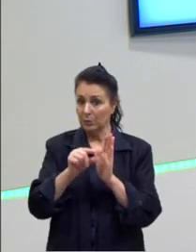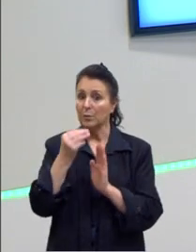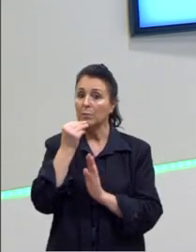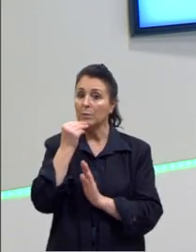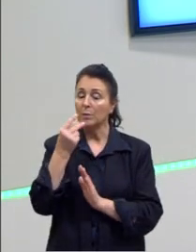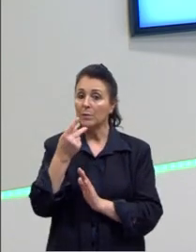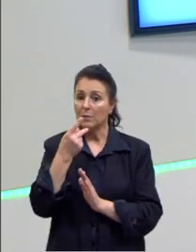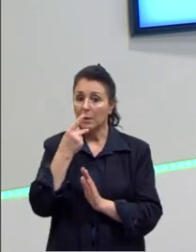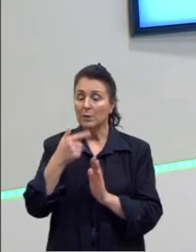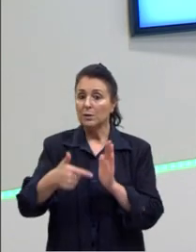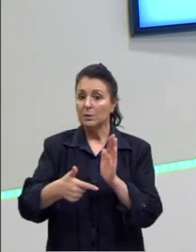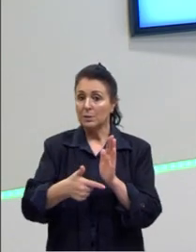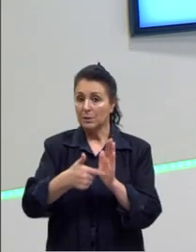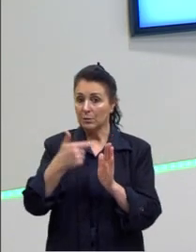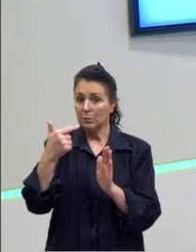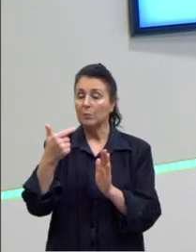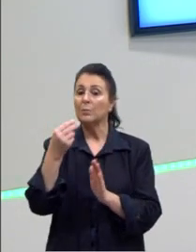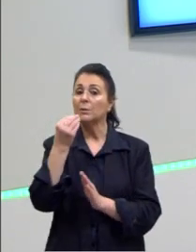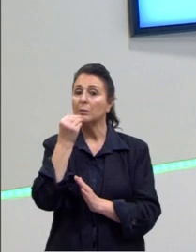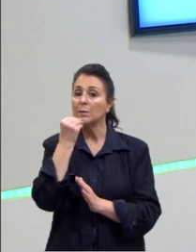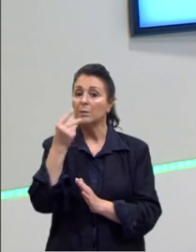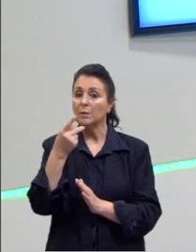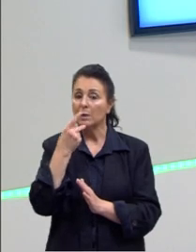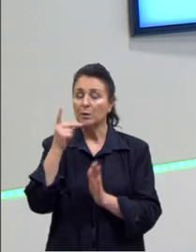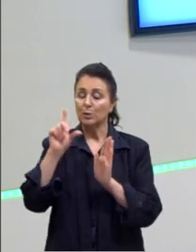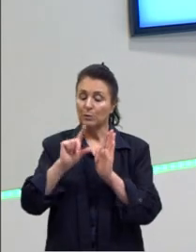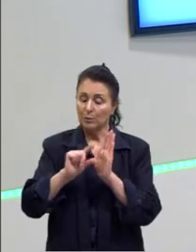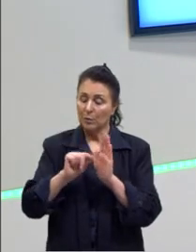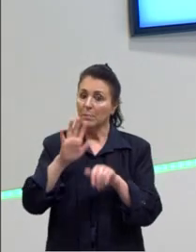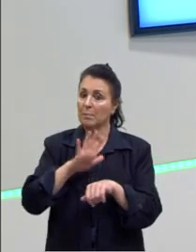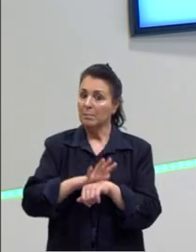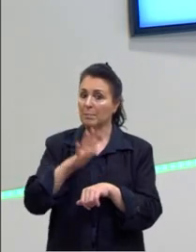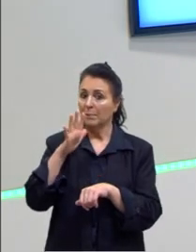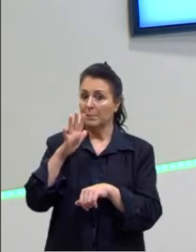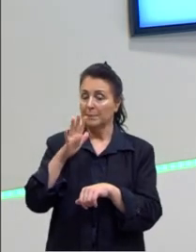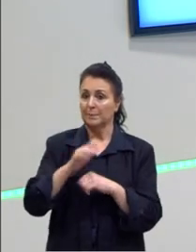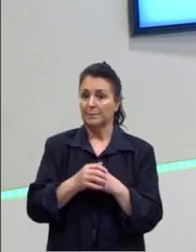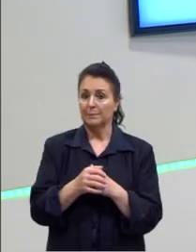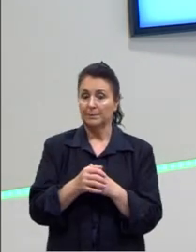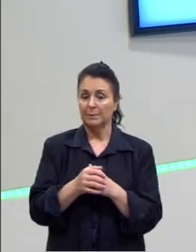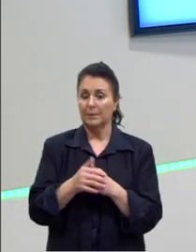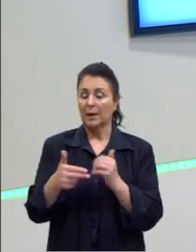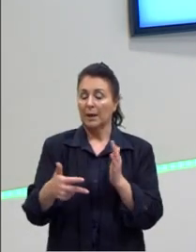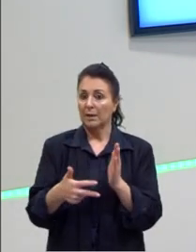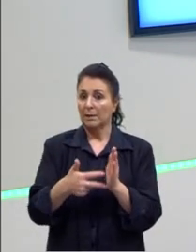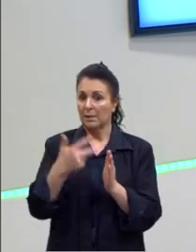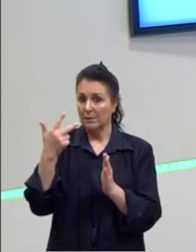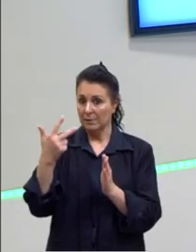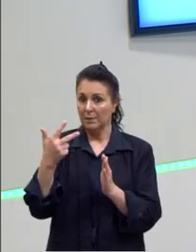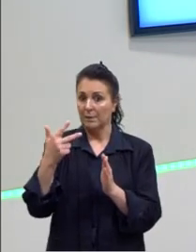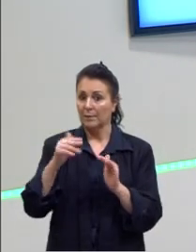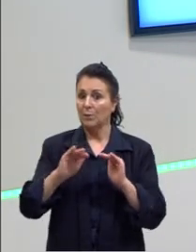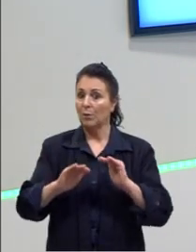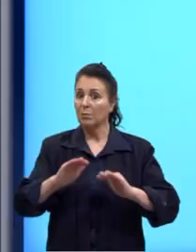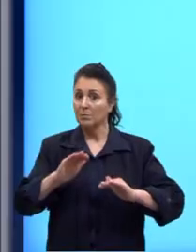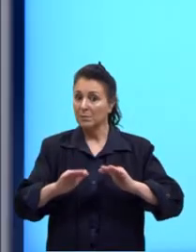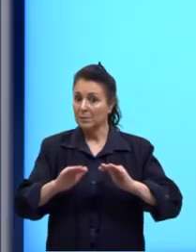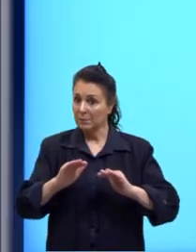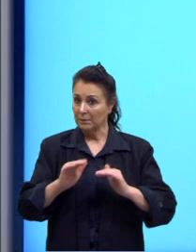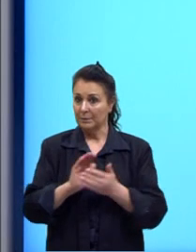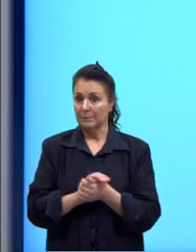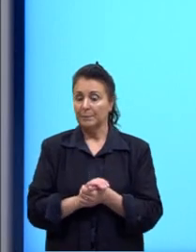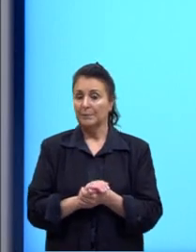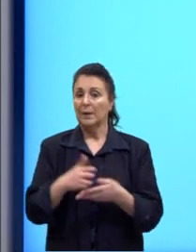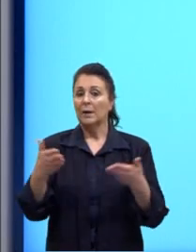Segunda condicional, menor a probabilidade. Vamos lá? Terceira condicional. E aqui, nós